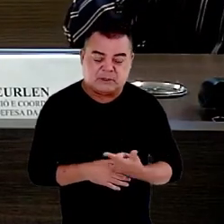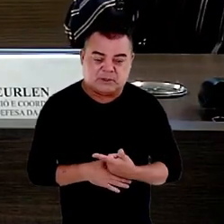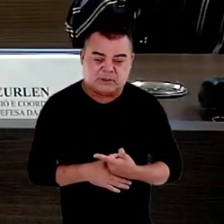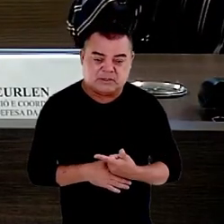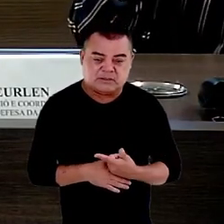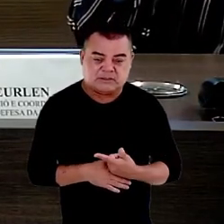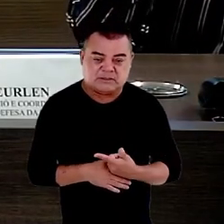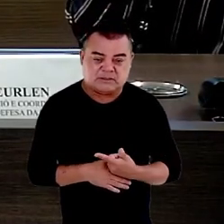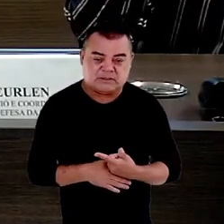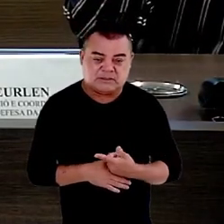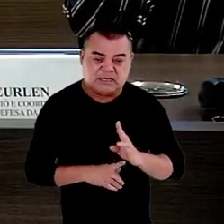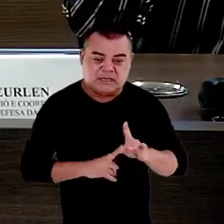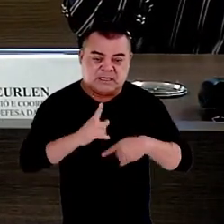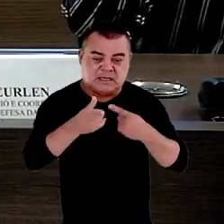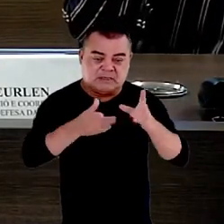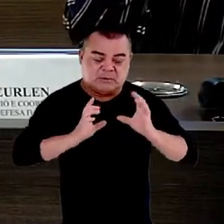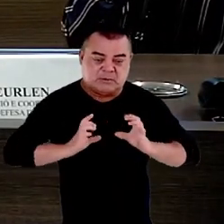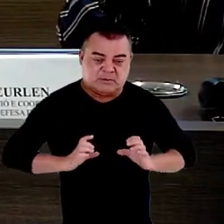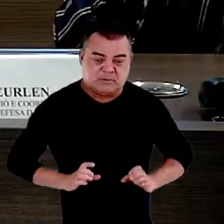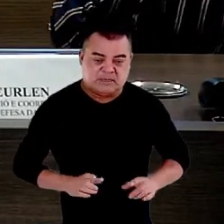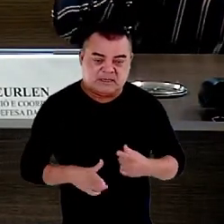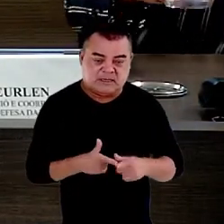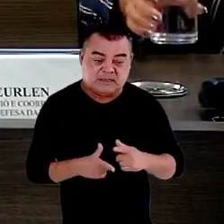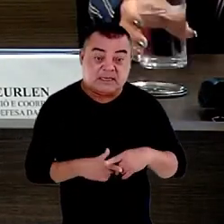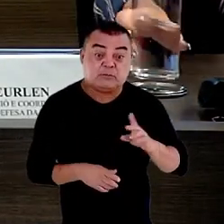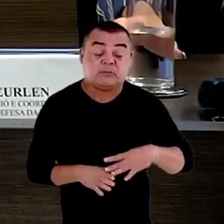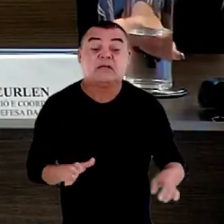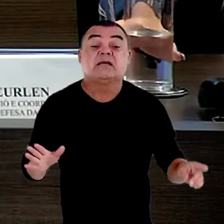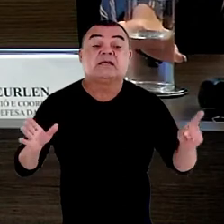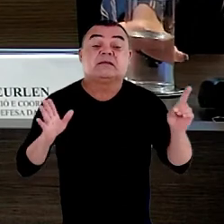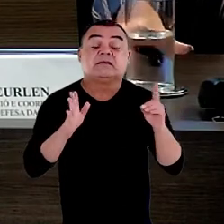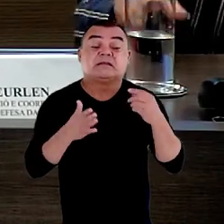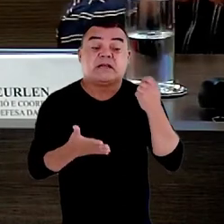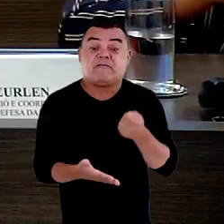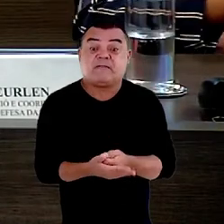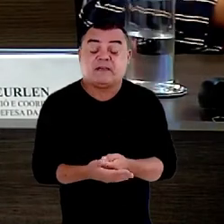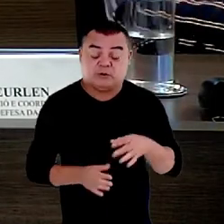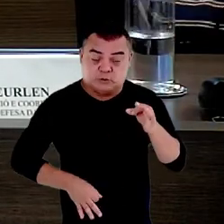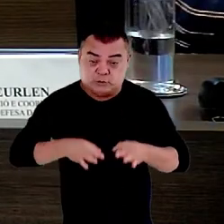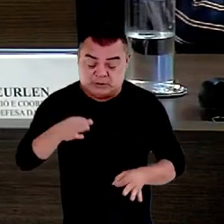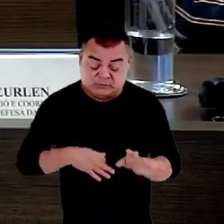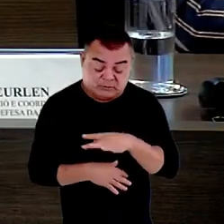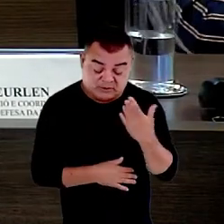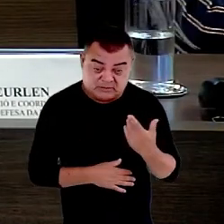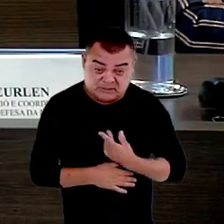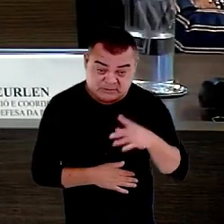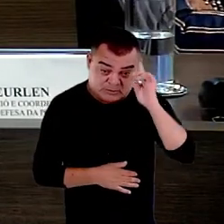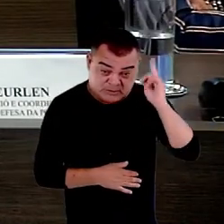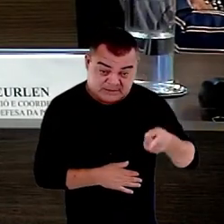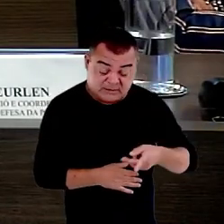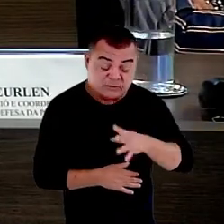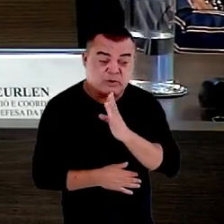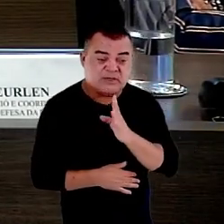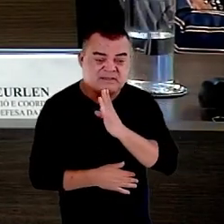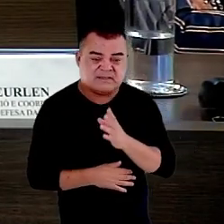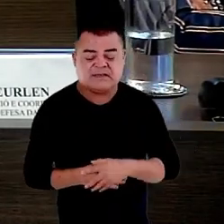uma questão ética é um dever jurídico nós todos temos a obrigação de conhecer